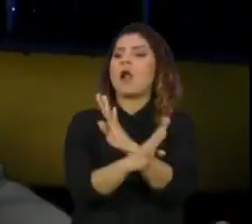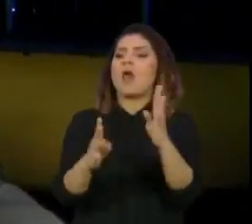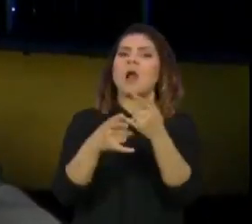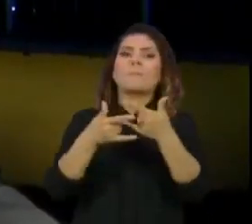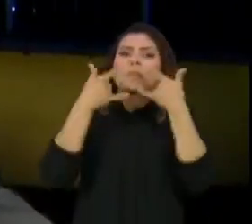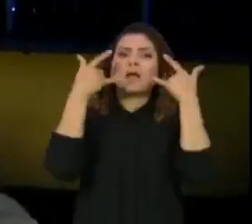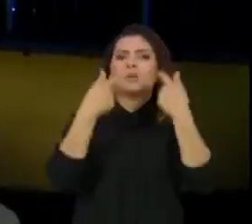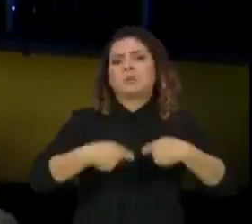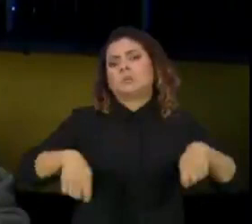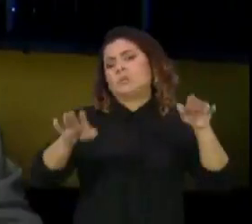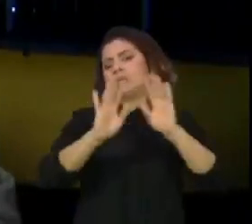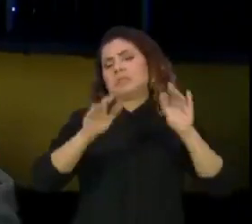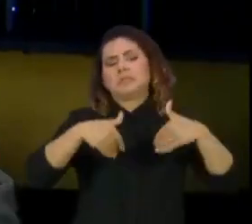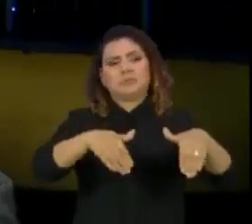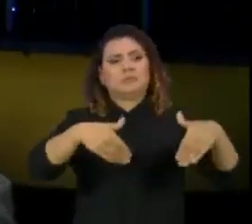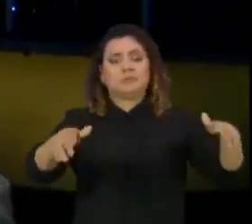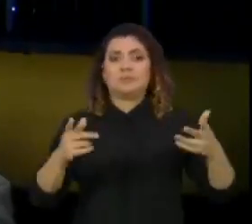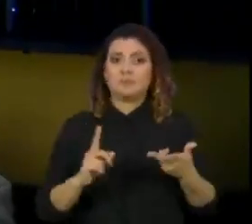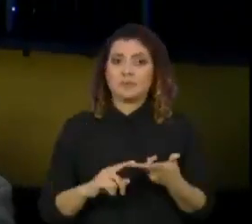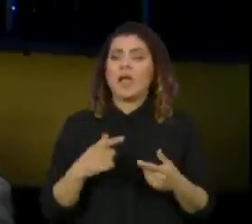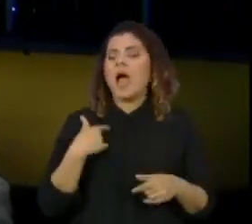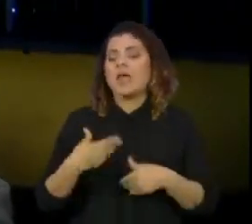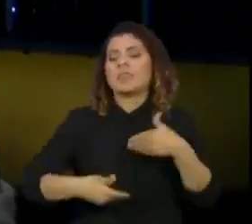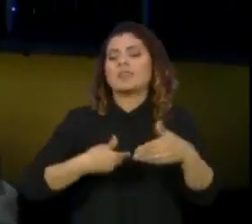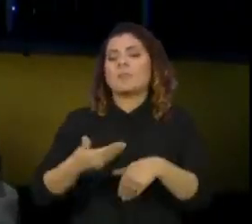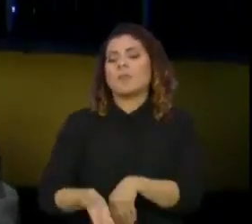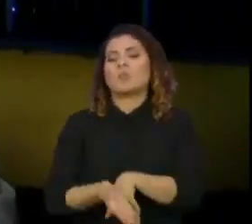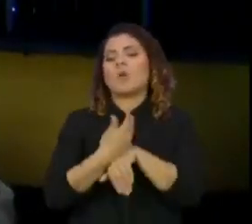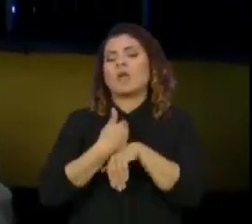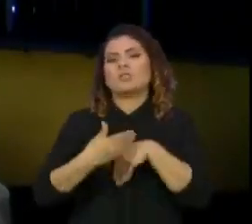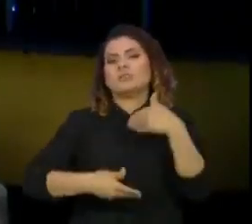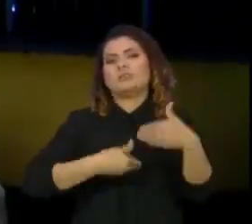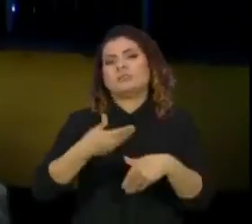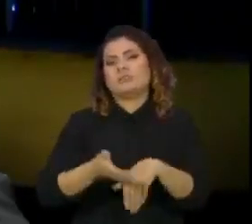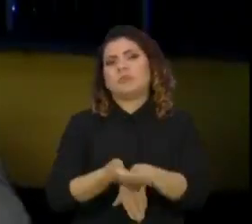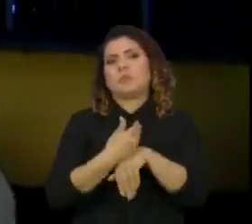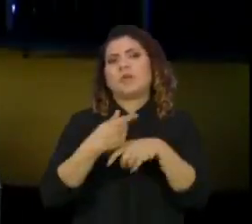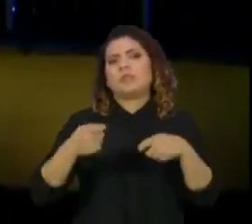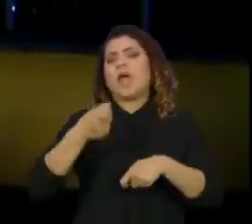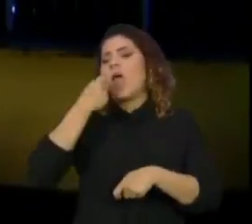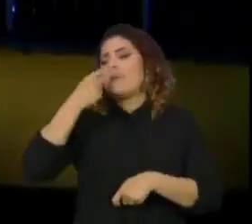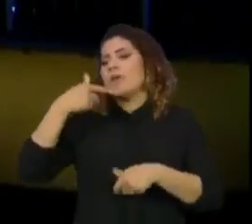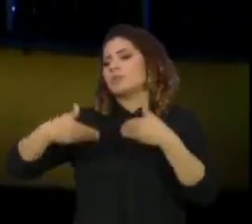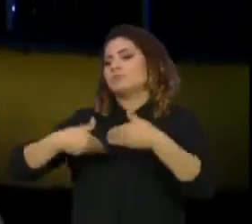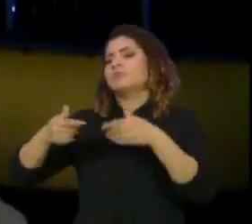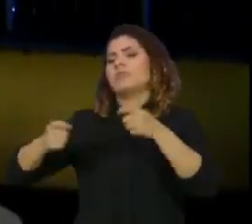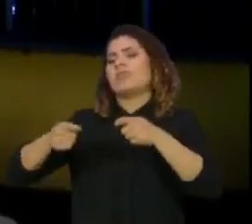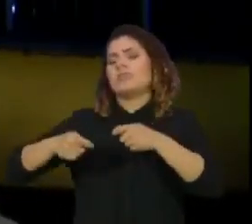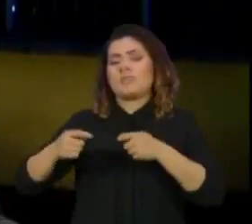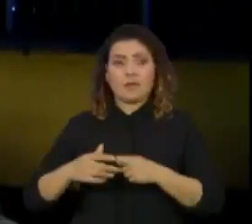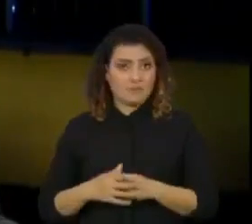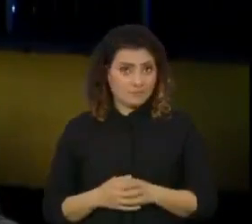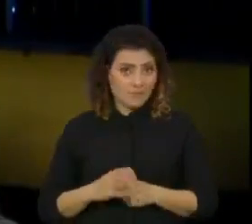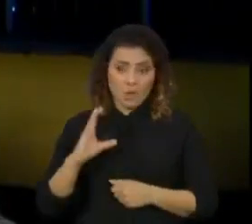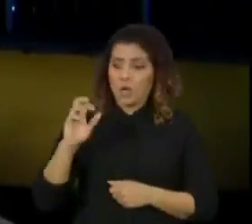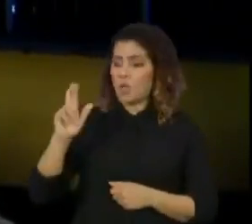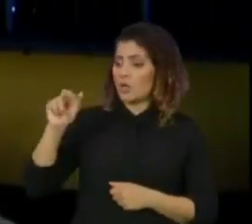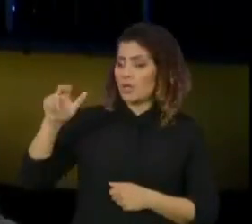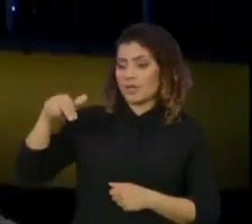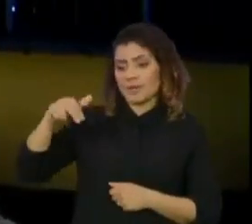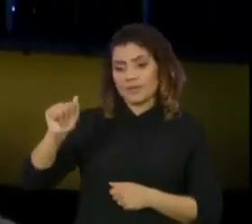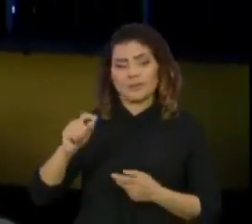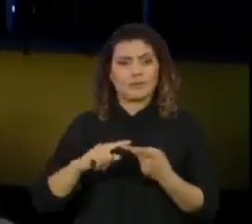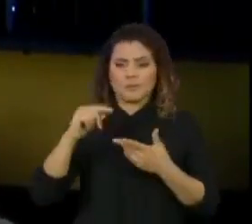máscara, pelo tratamento precoce defendido pelo Presidente da República, pela utilização da cloroquina.